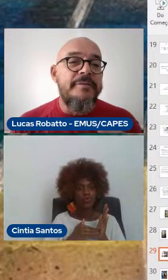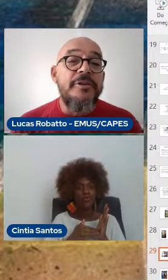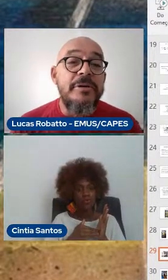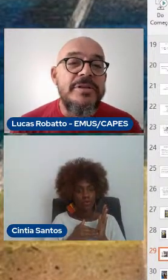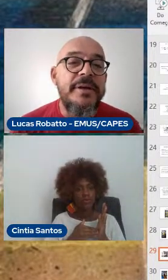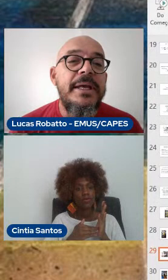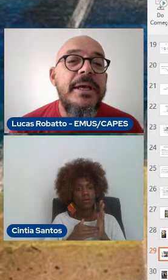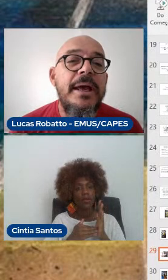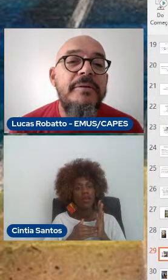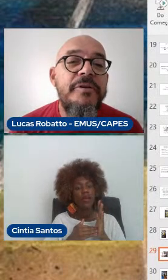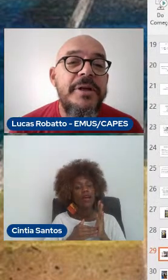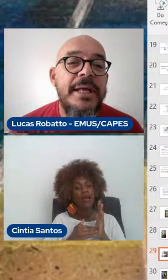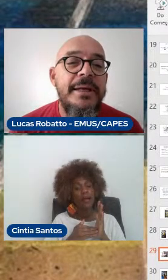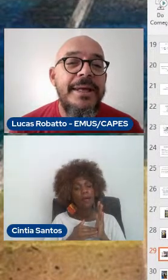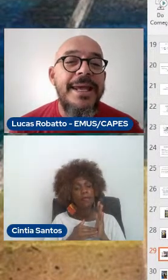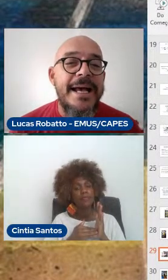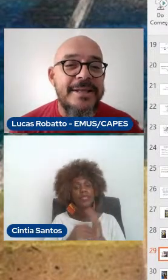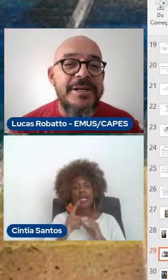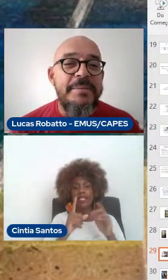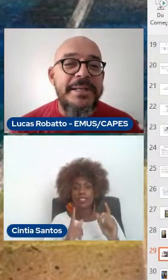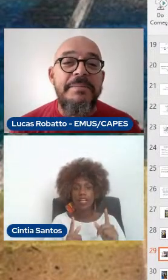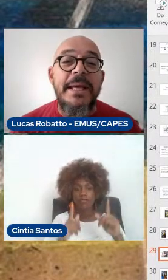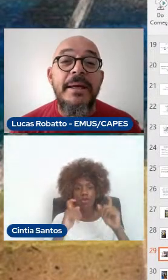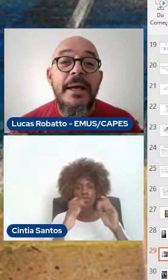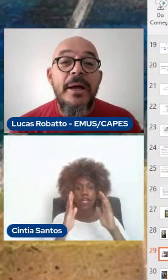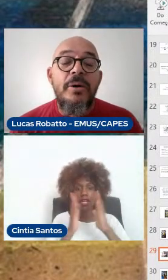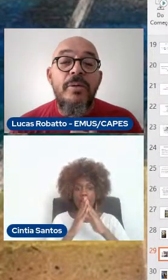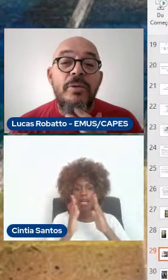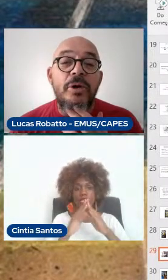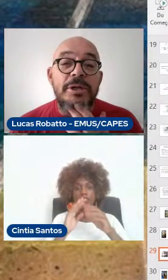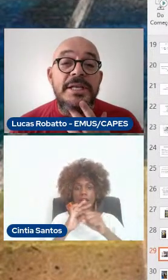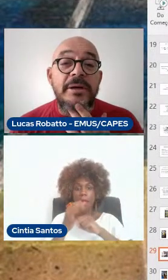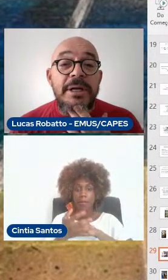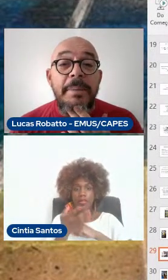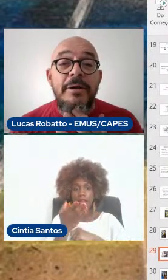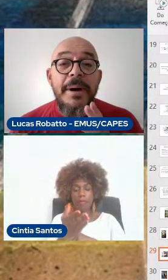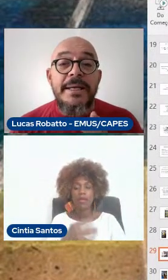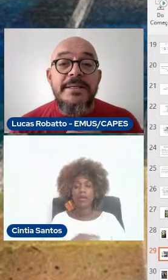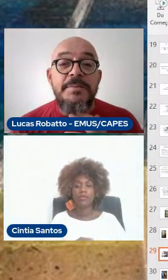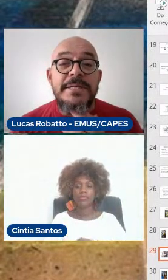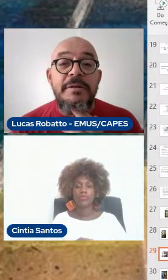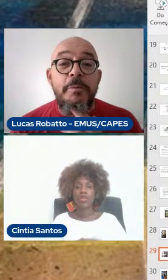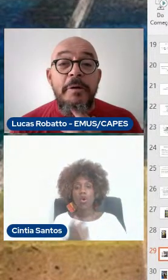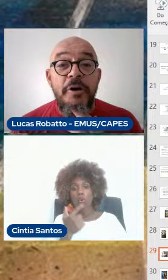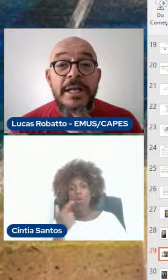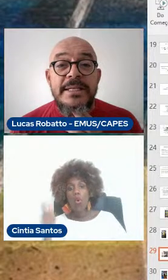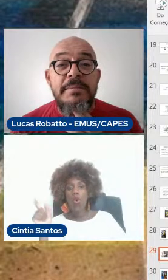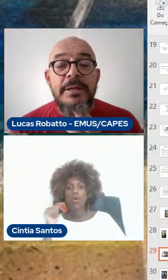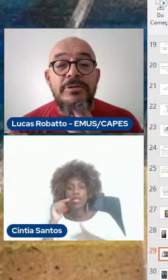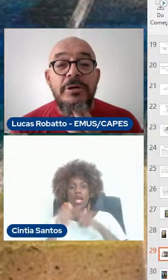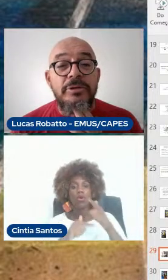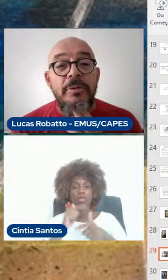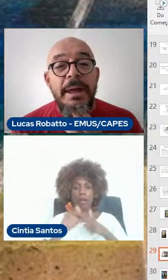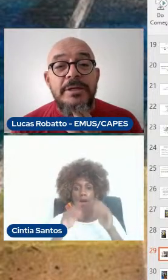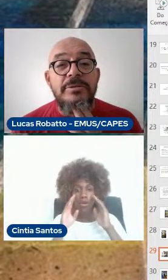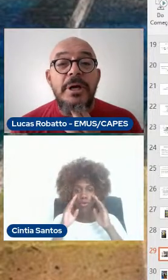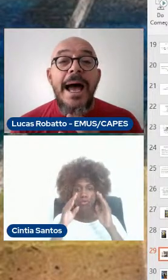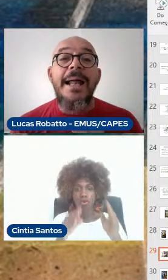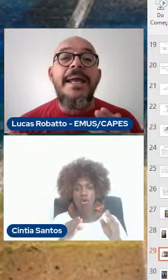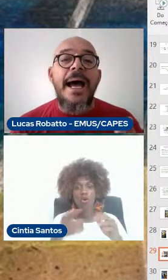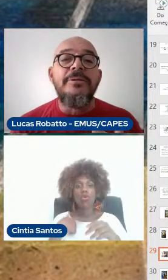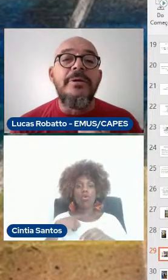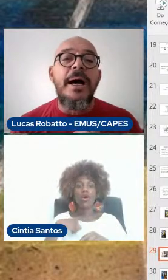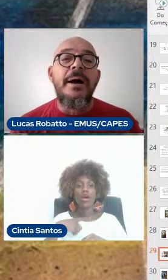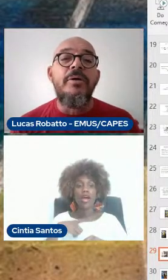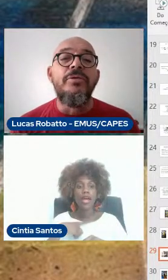essa foto, inclusive aqui, foi feita em casa durante a pandemia. O outro ali já é um trabalho mais específico para fortalecimento de gluteo médio